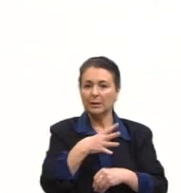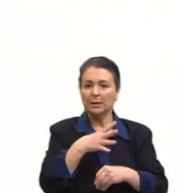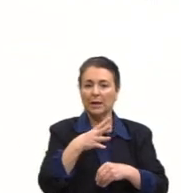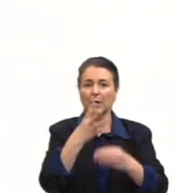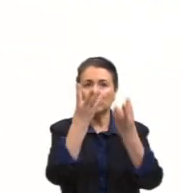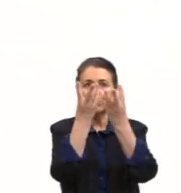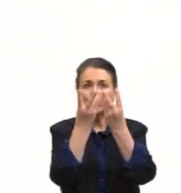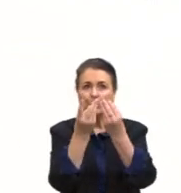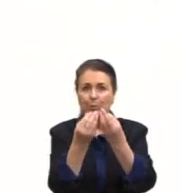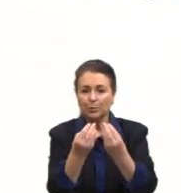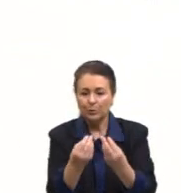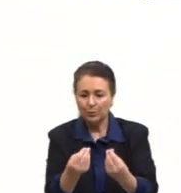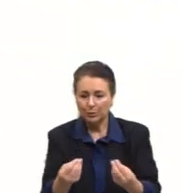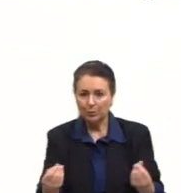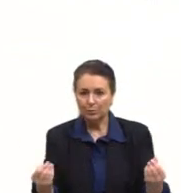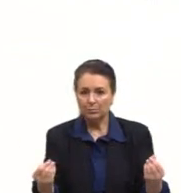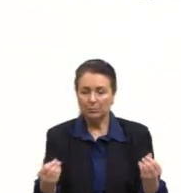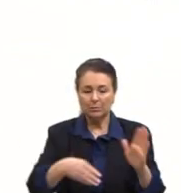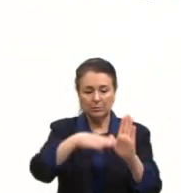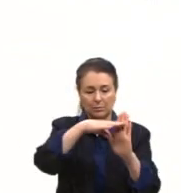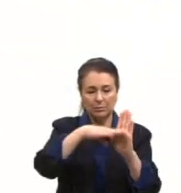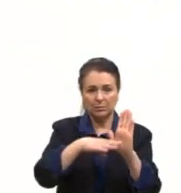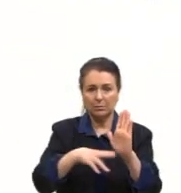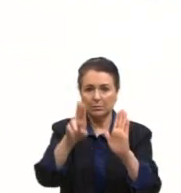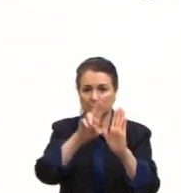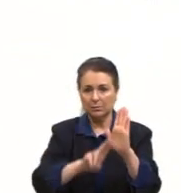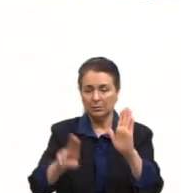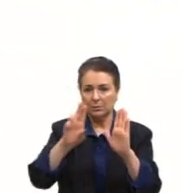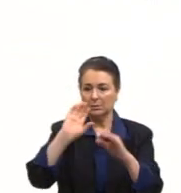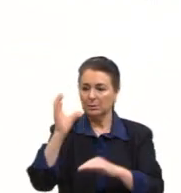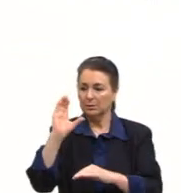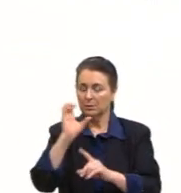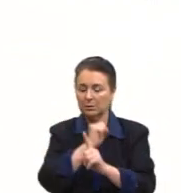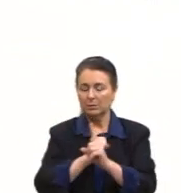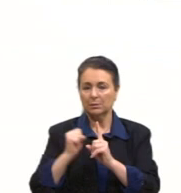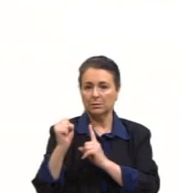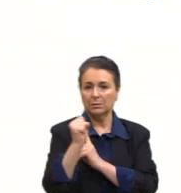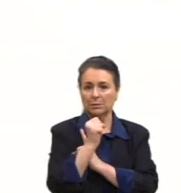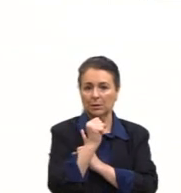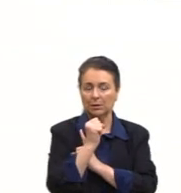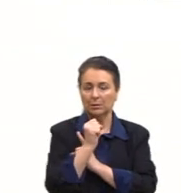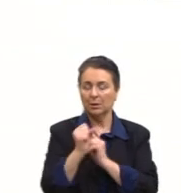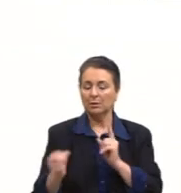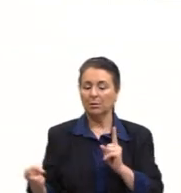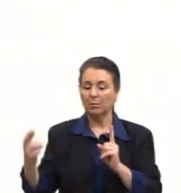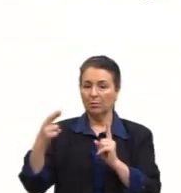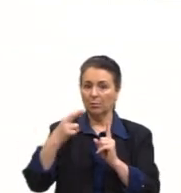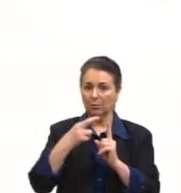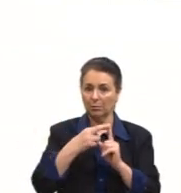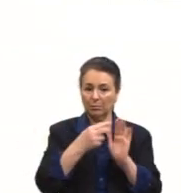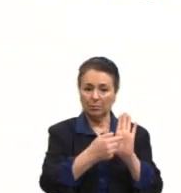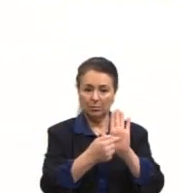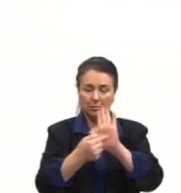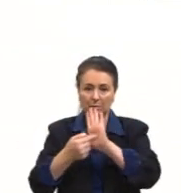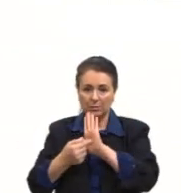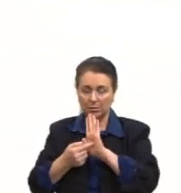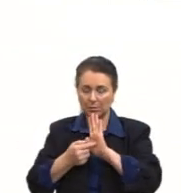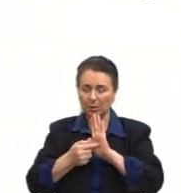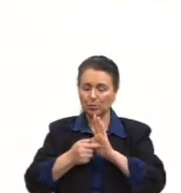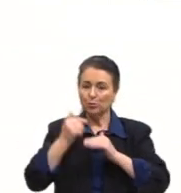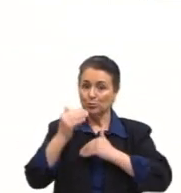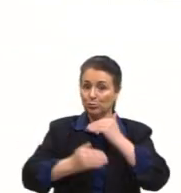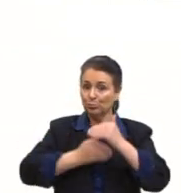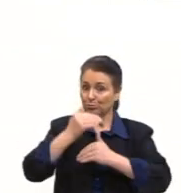são algumas categorias utilizadas no âmbito das ciências sociais como referência ao processo intenso de mudanças